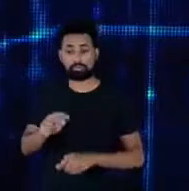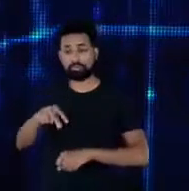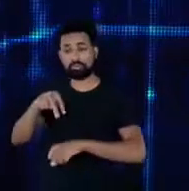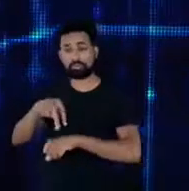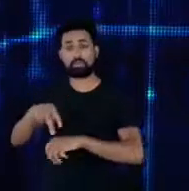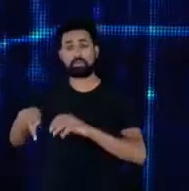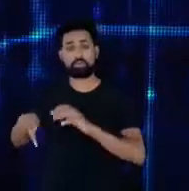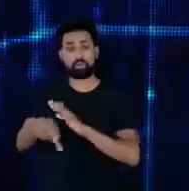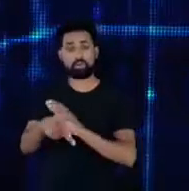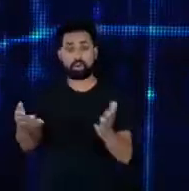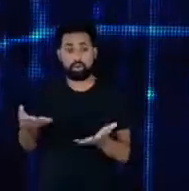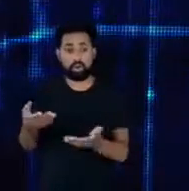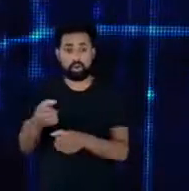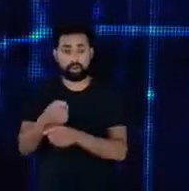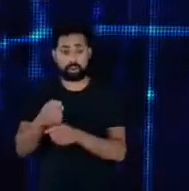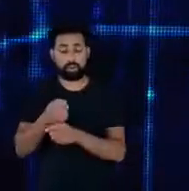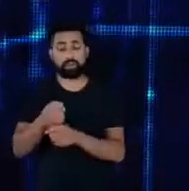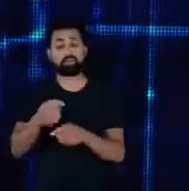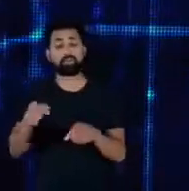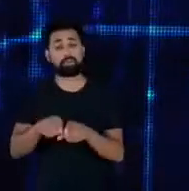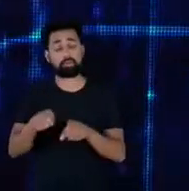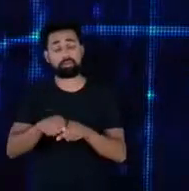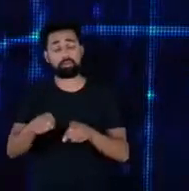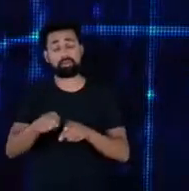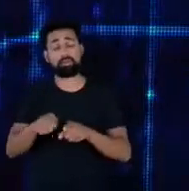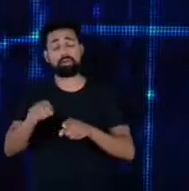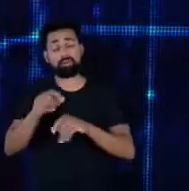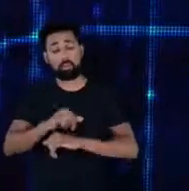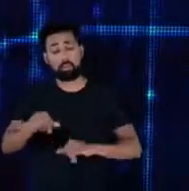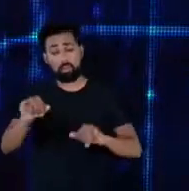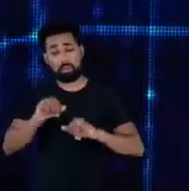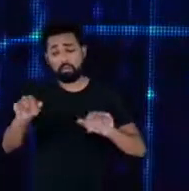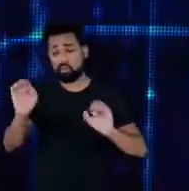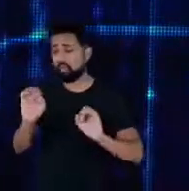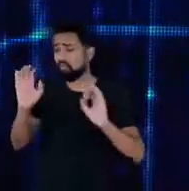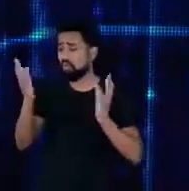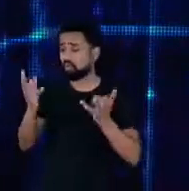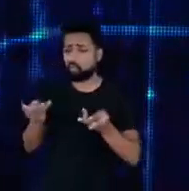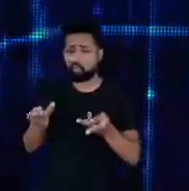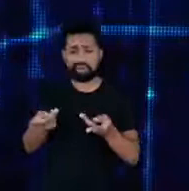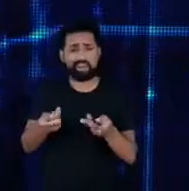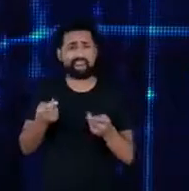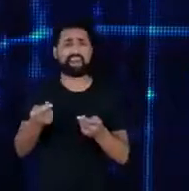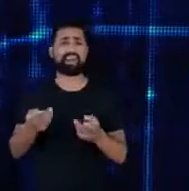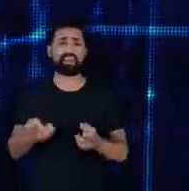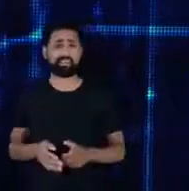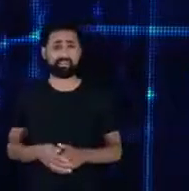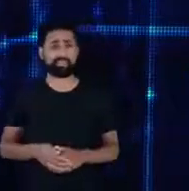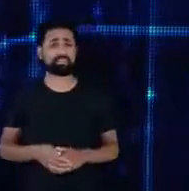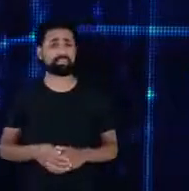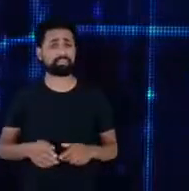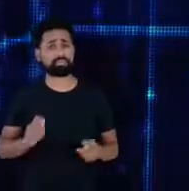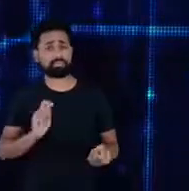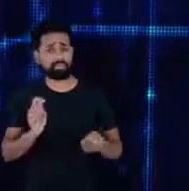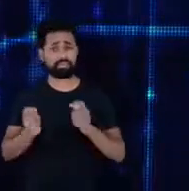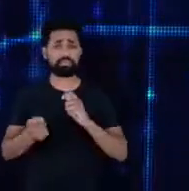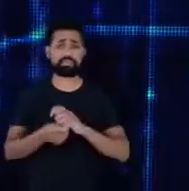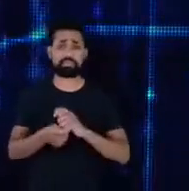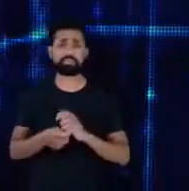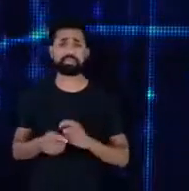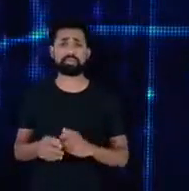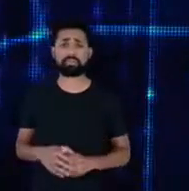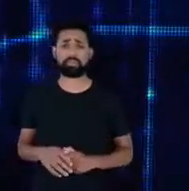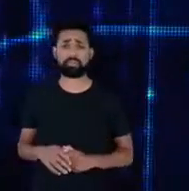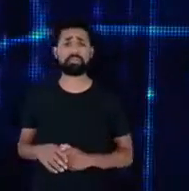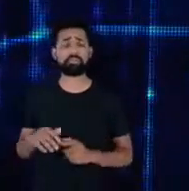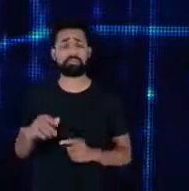ano e promoveu um evento com muita qualidade com total adaptação à nossa